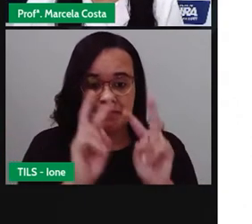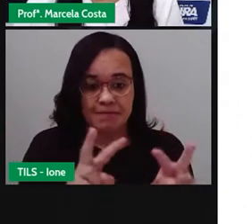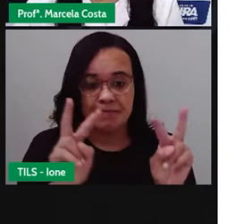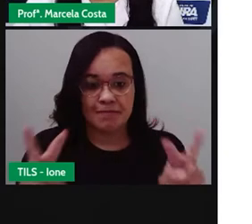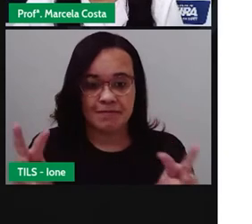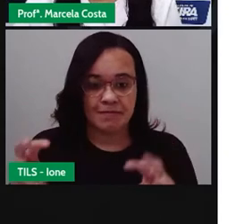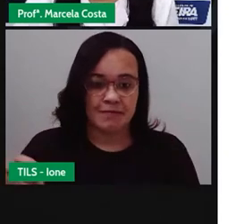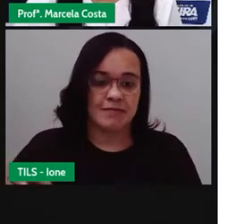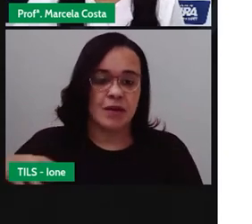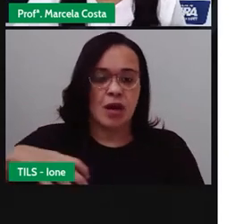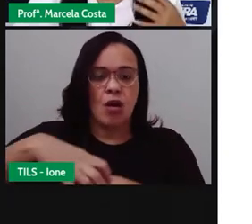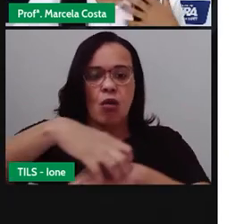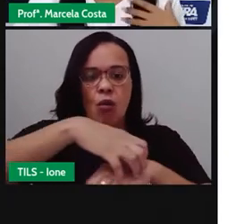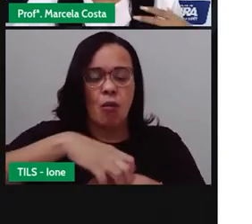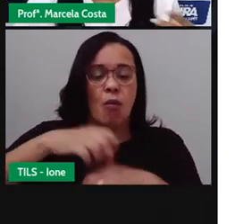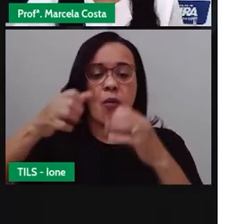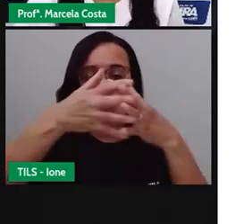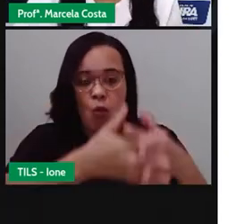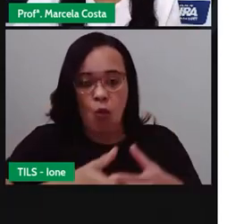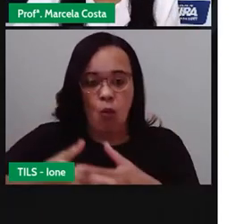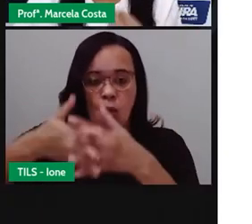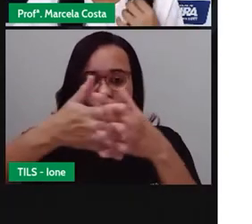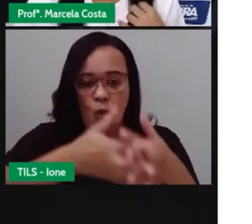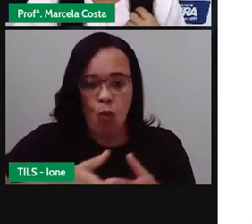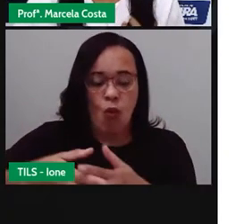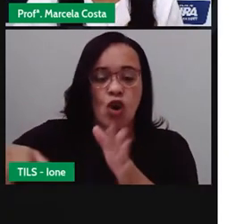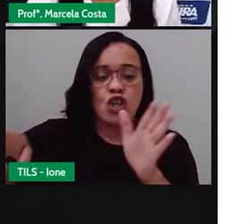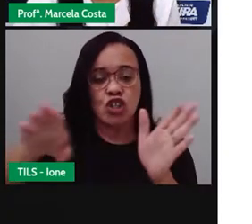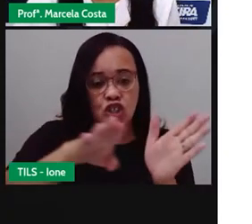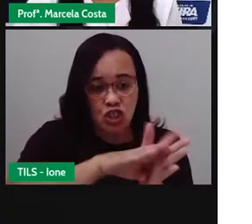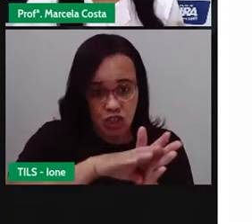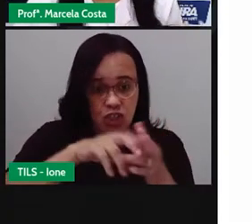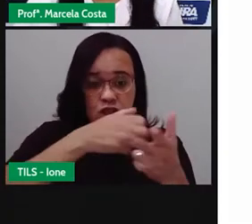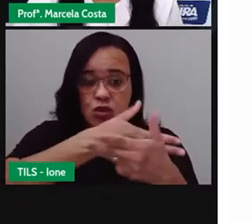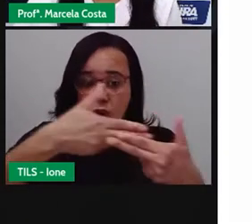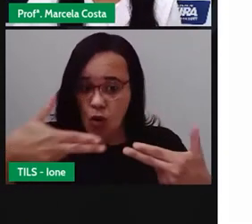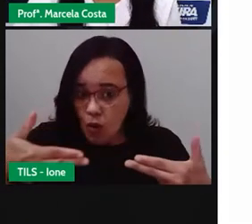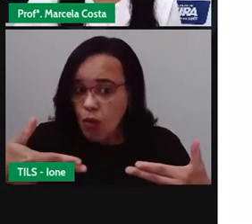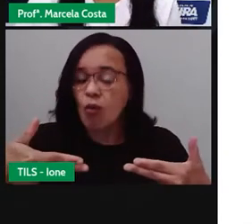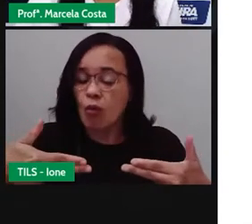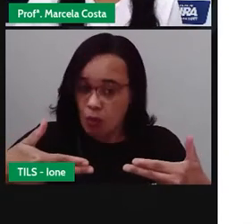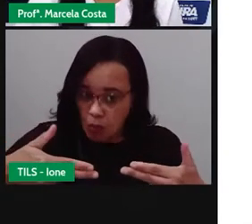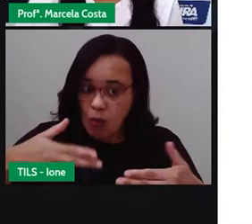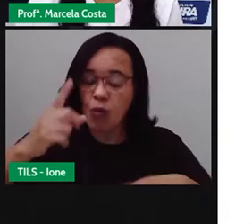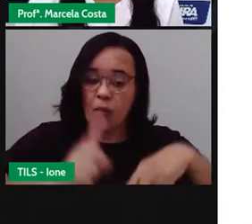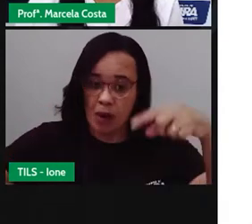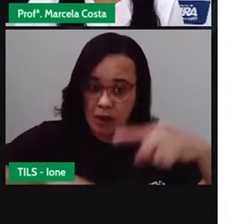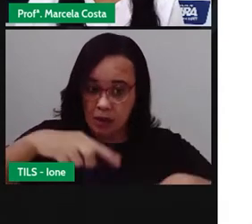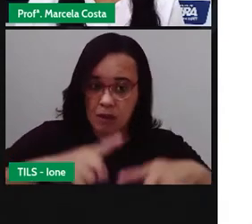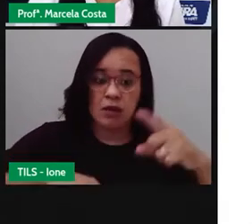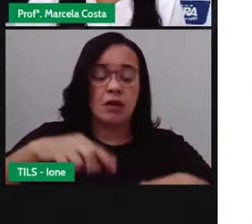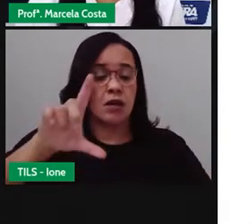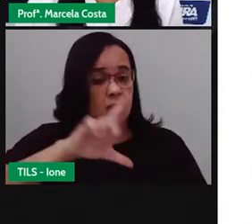caminhoneiros, né, que chegam em parte de lançadorias que são comercializadas ali.